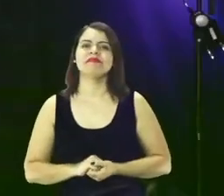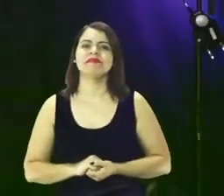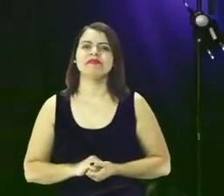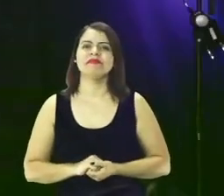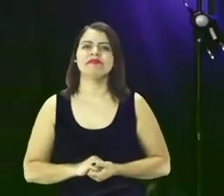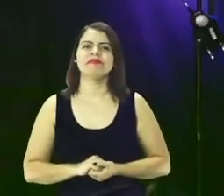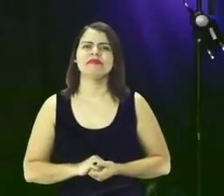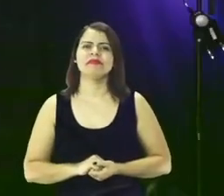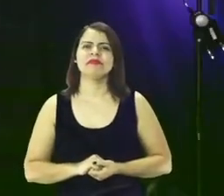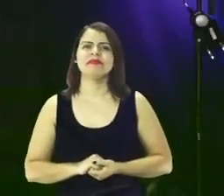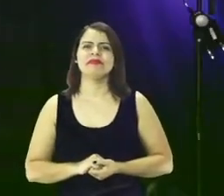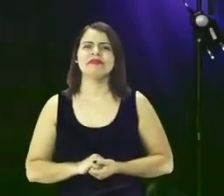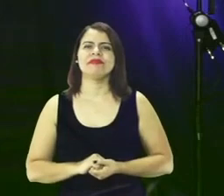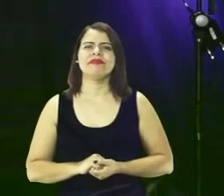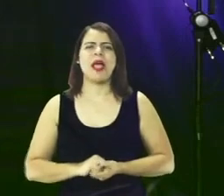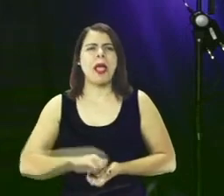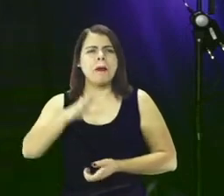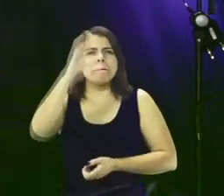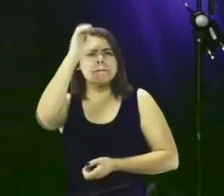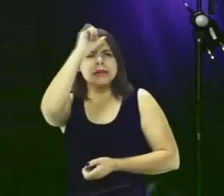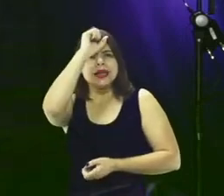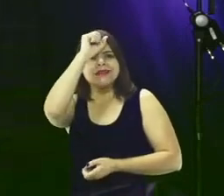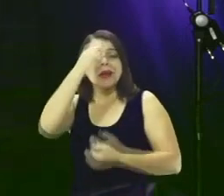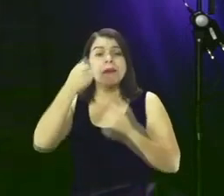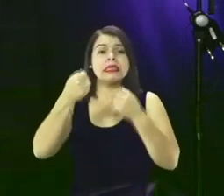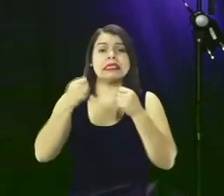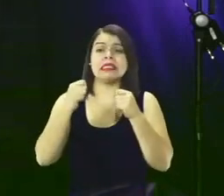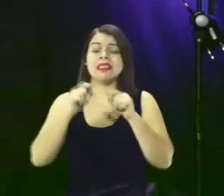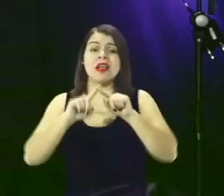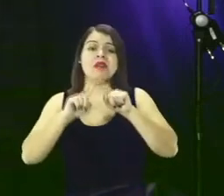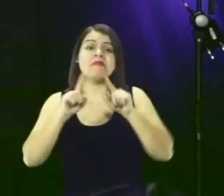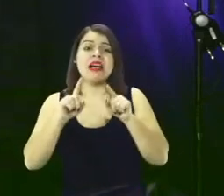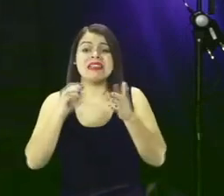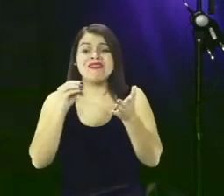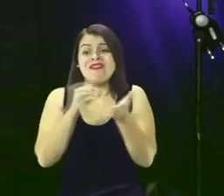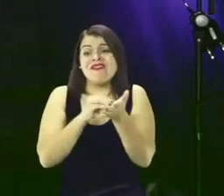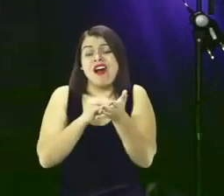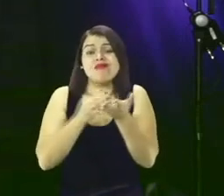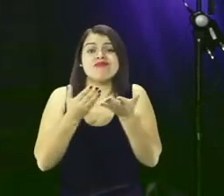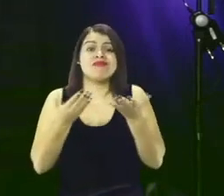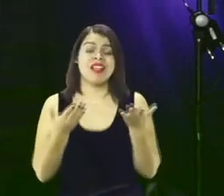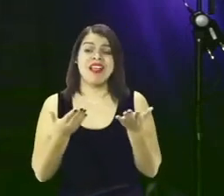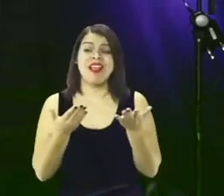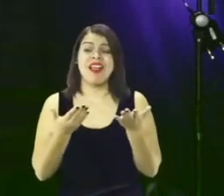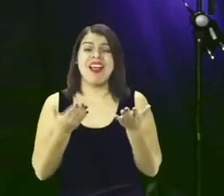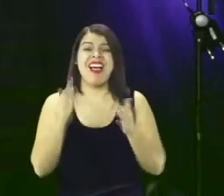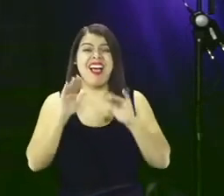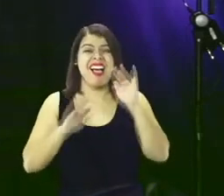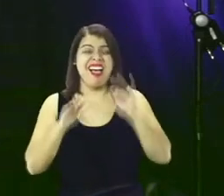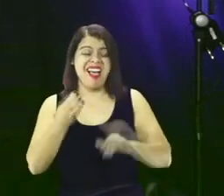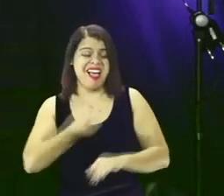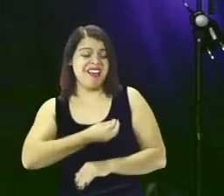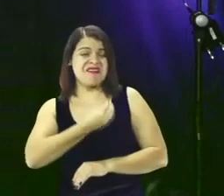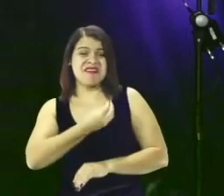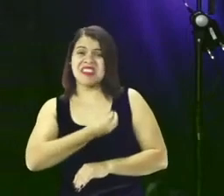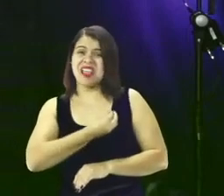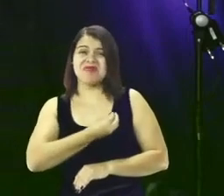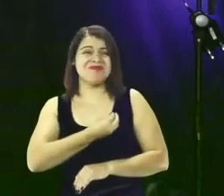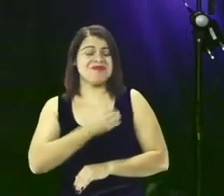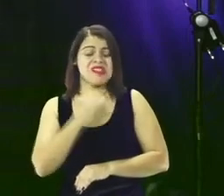a falta de aprender é que tem levado muitas pessoas a terem uma vida embaraçada,